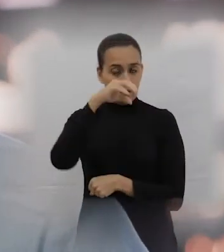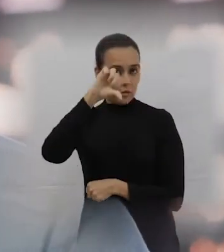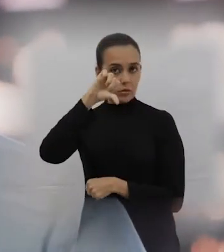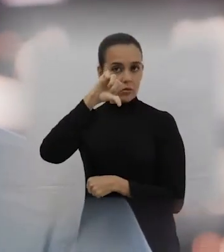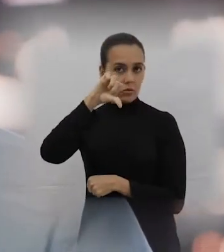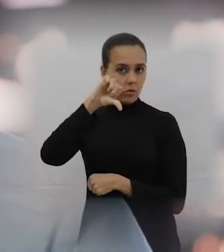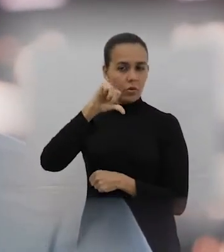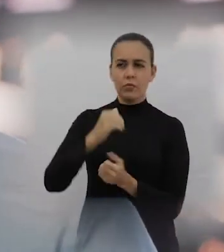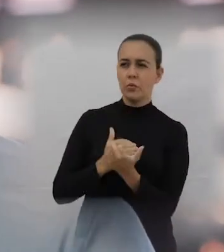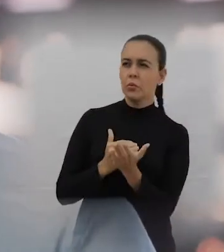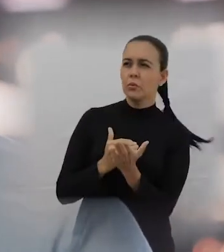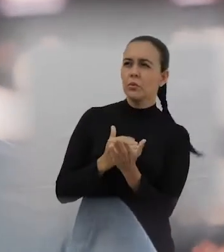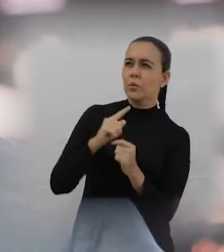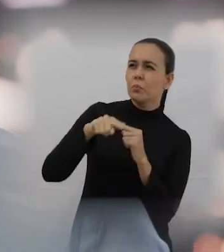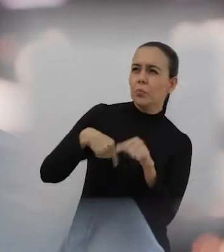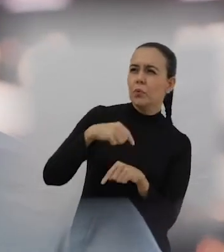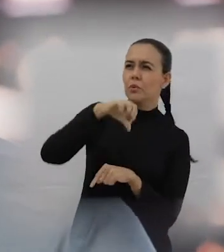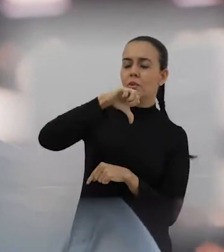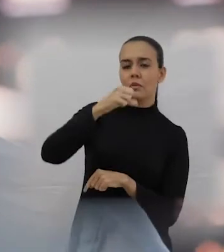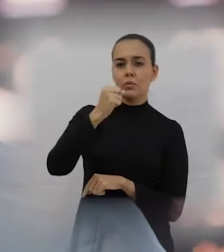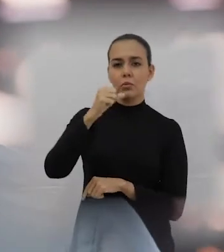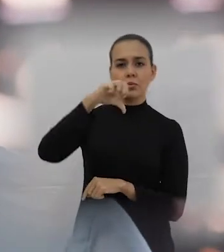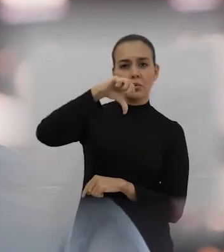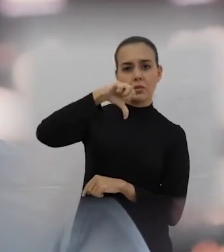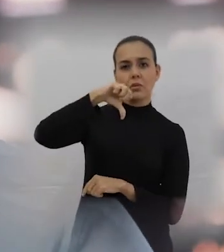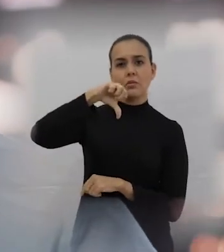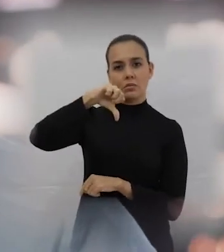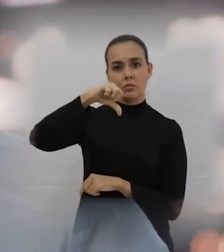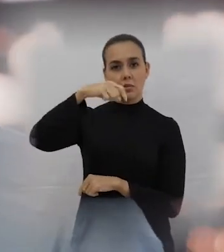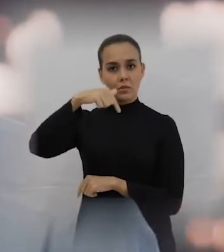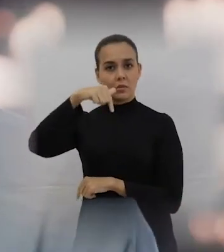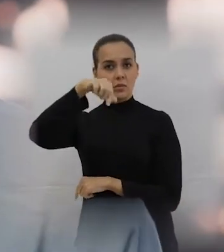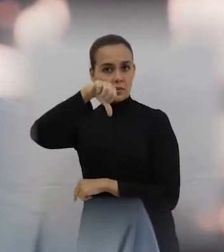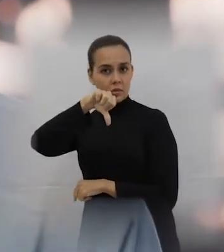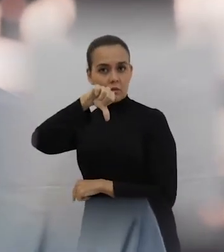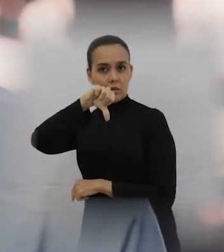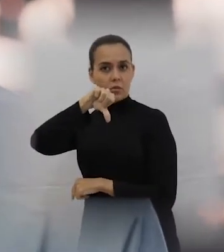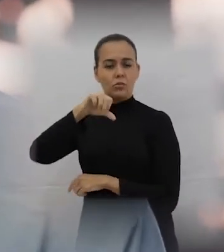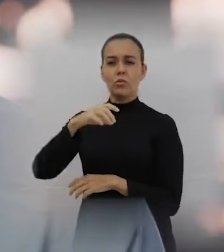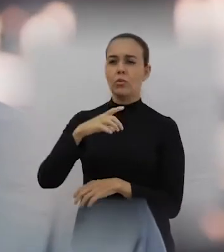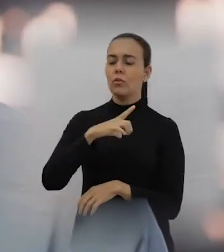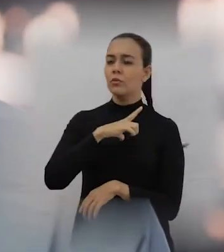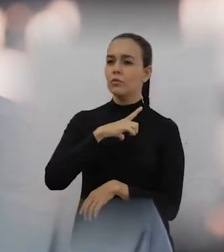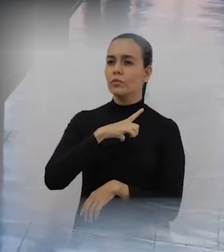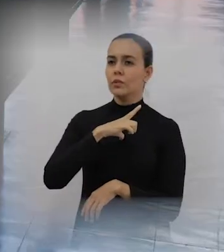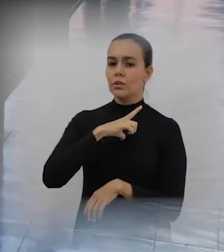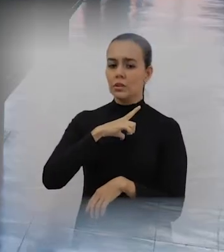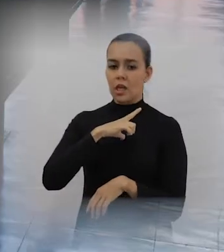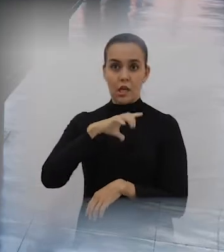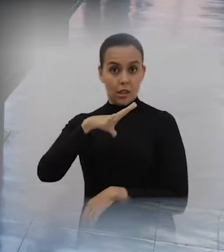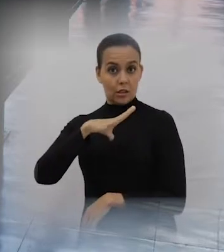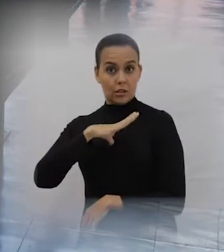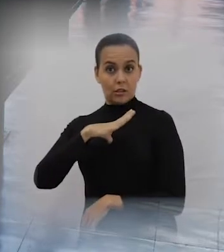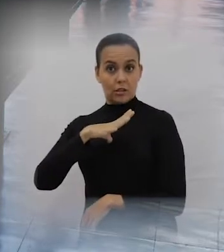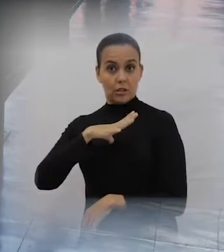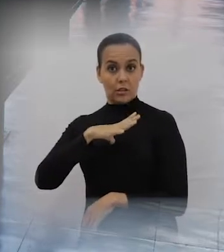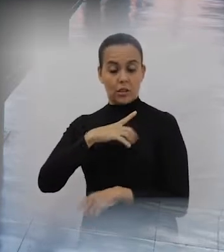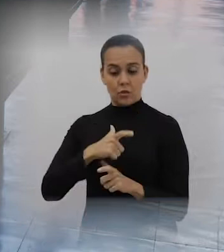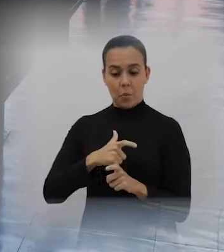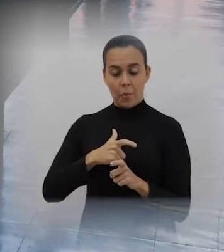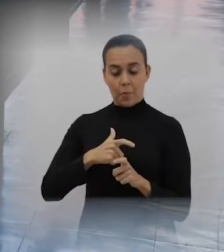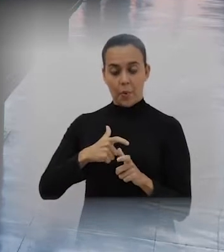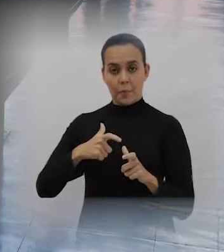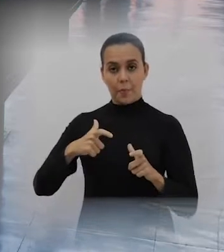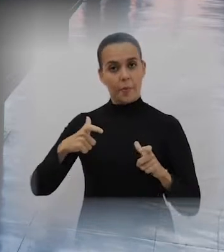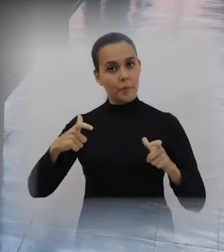indústria, claro, exige que as pessoas estejam na cidade como mão de obra, mas também como um mercado consumidor, né? Então, na época da